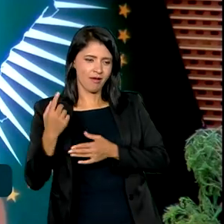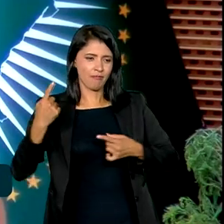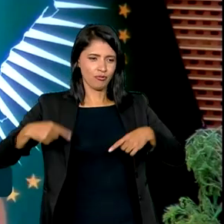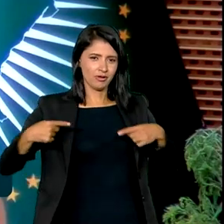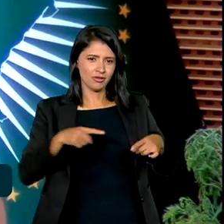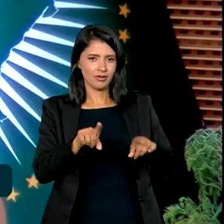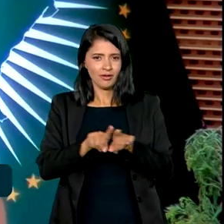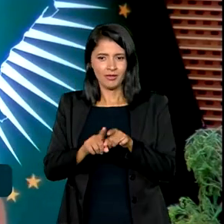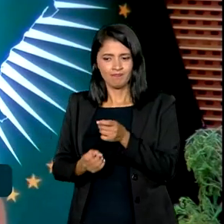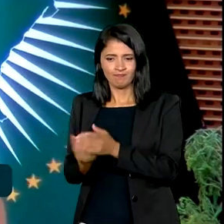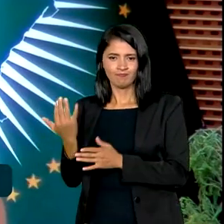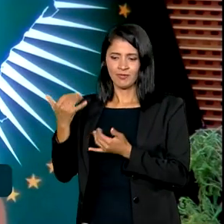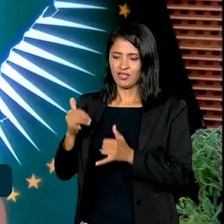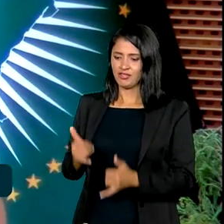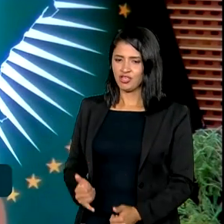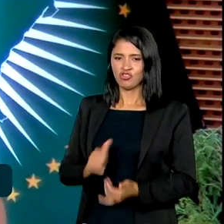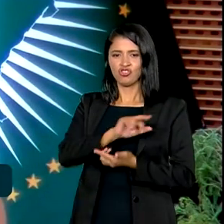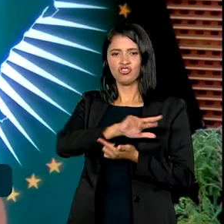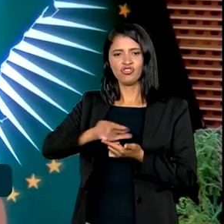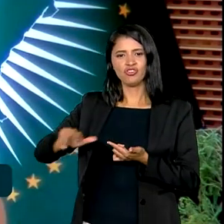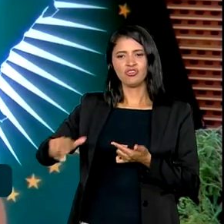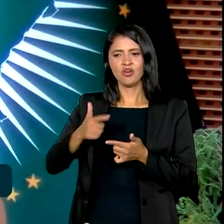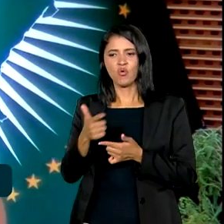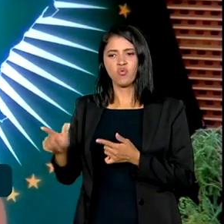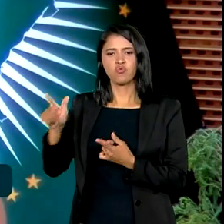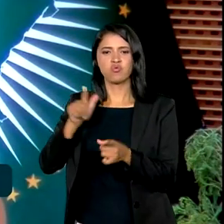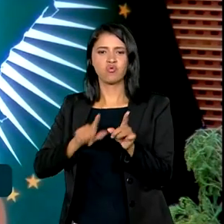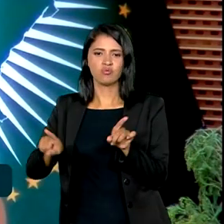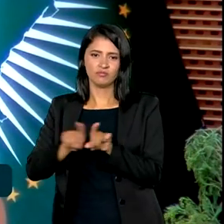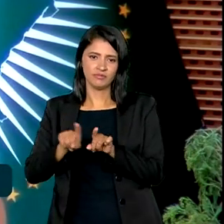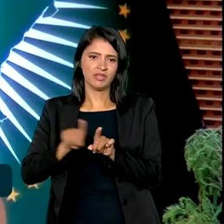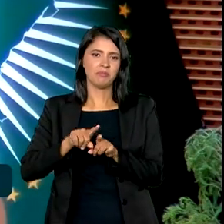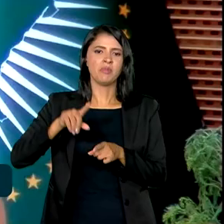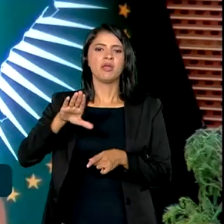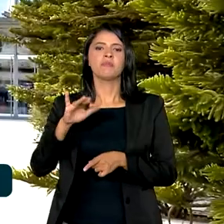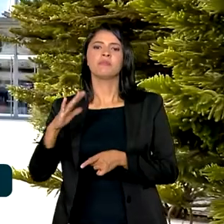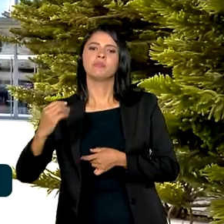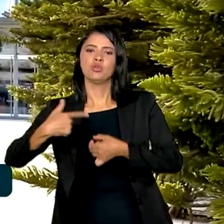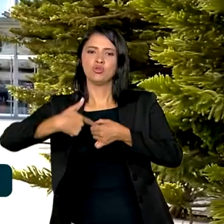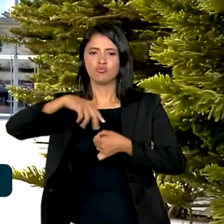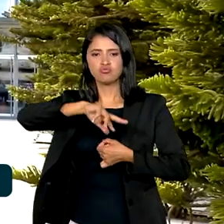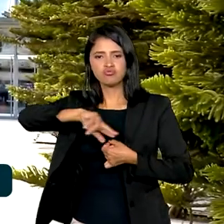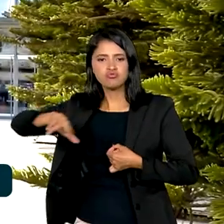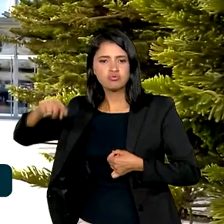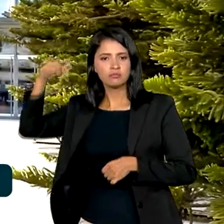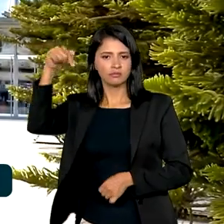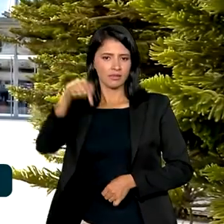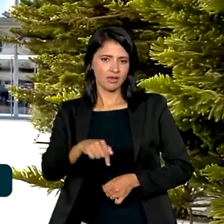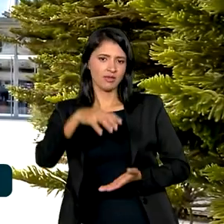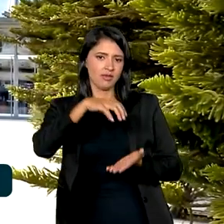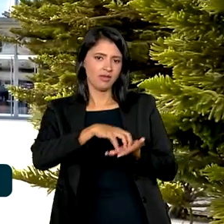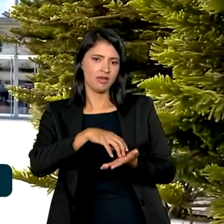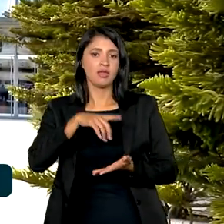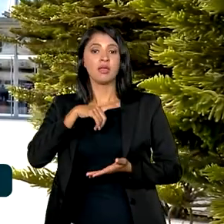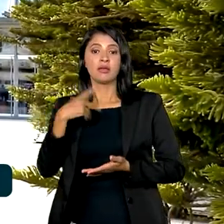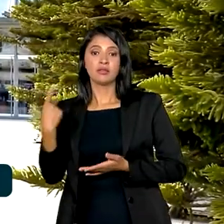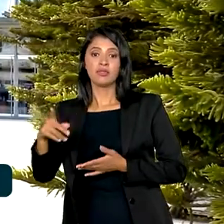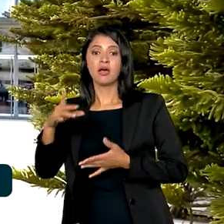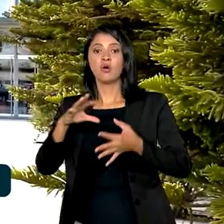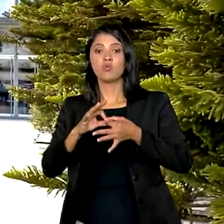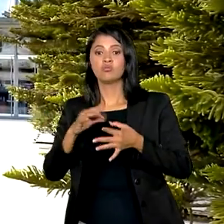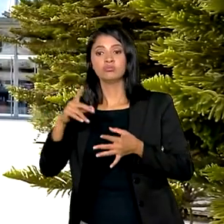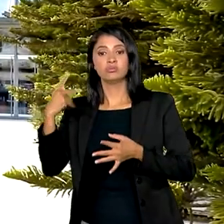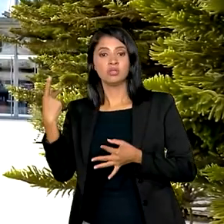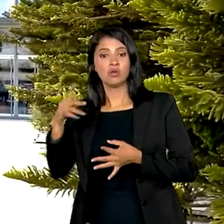de energias alternativas, inclusive de biocombustíveis. É aqui, na sede da União Africana, que são